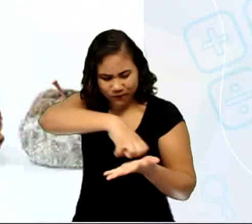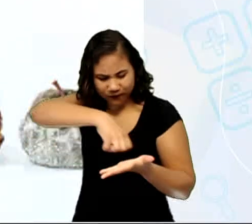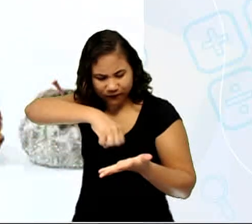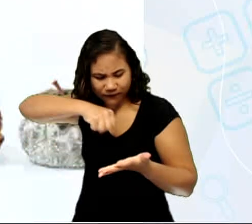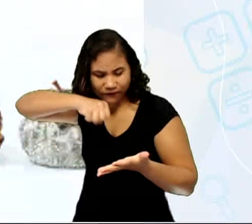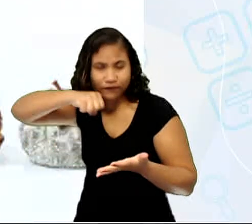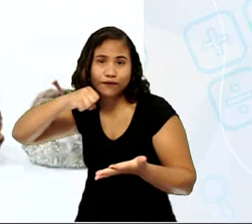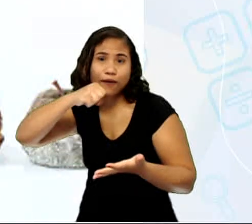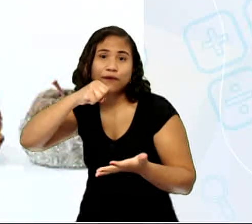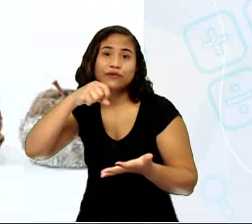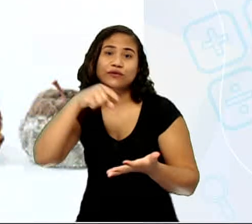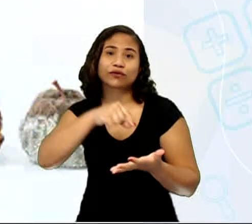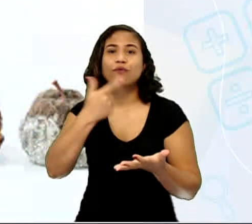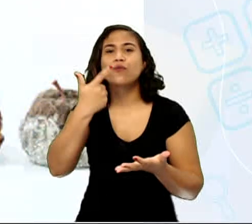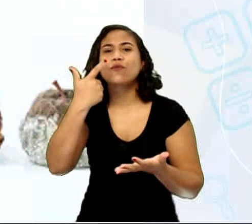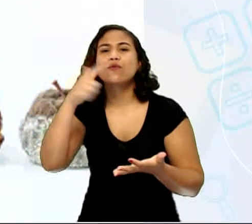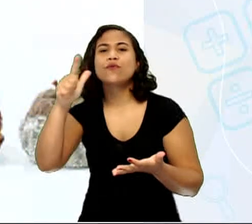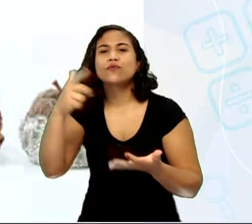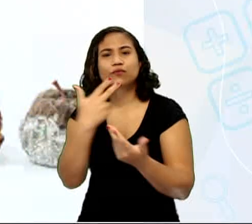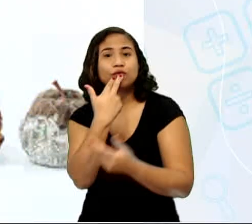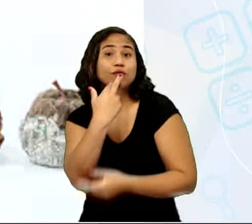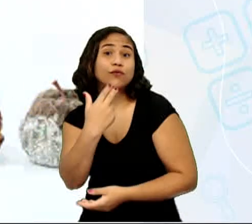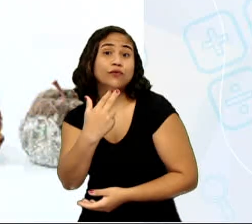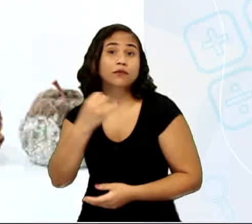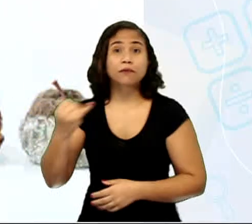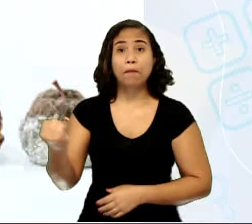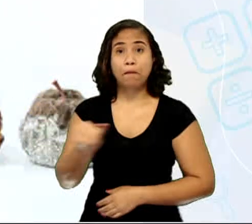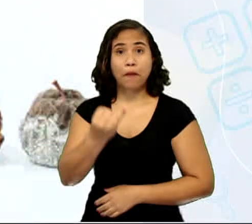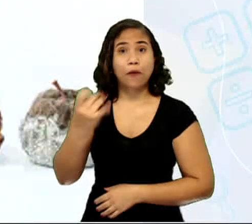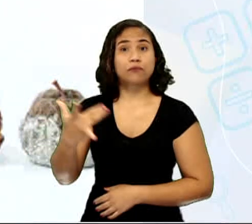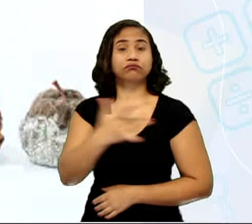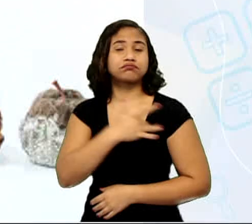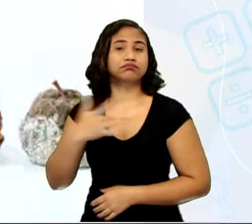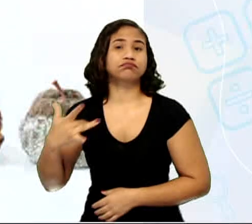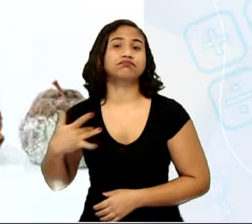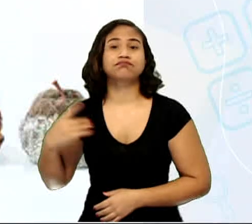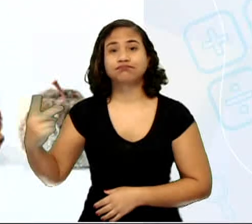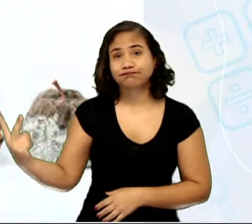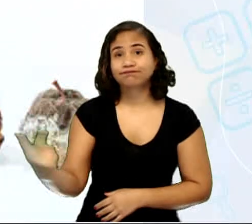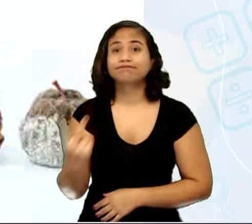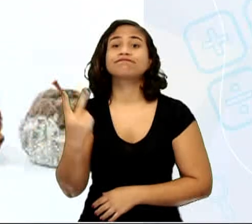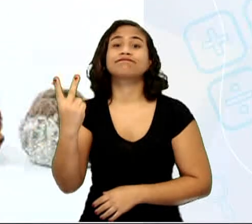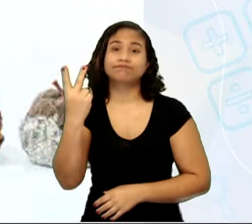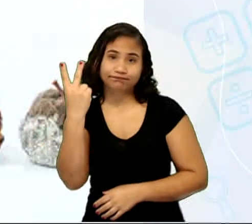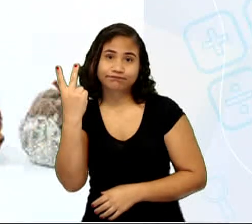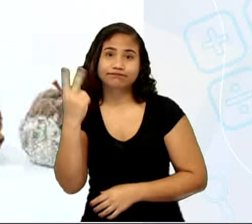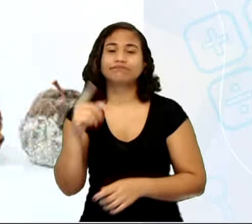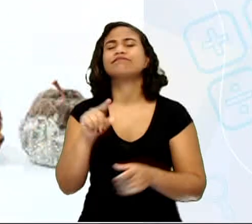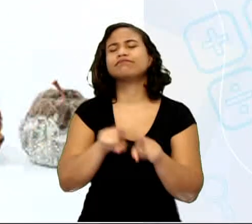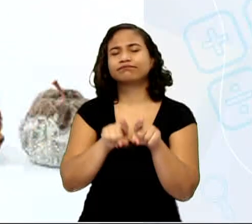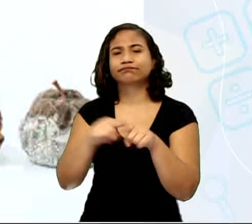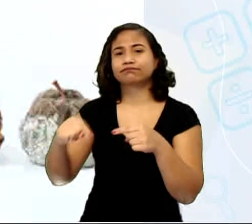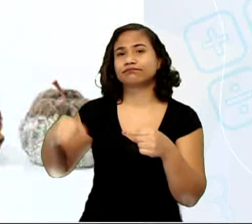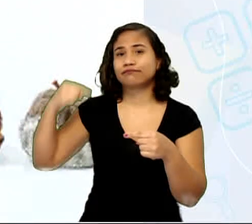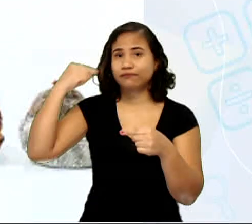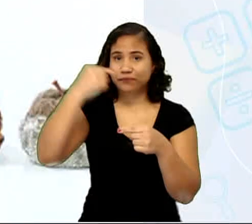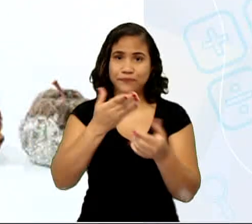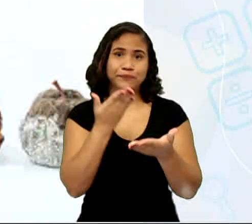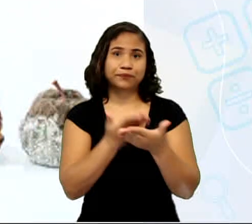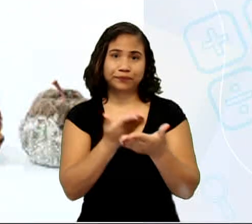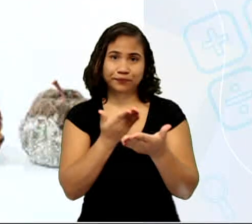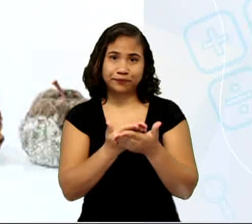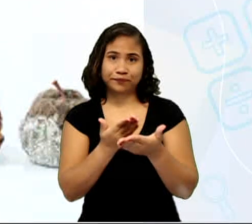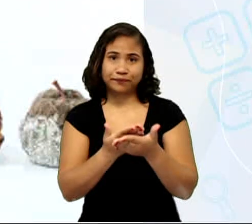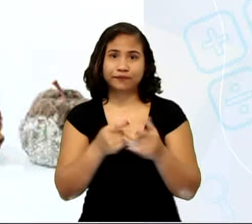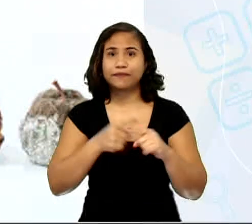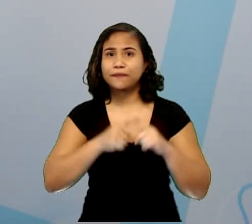outros nutrientes, que é de importância muito grande e que nós vamos ver também na próxima aula,